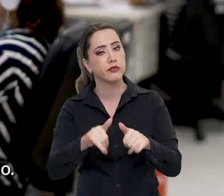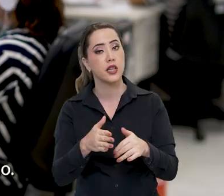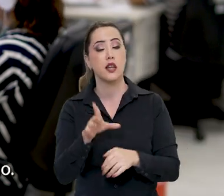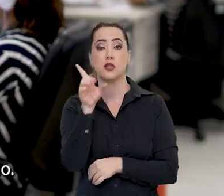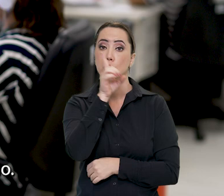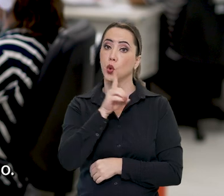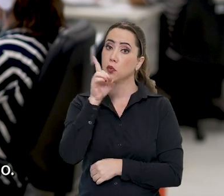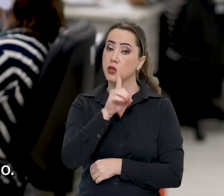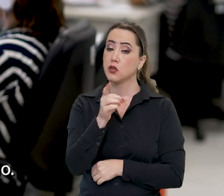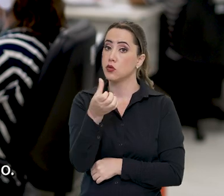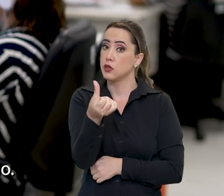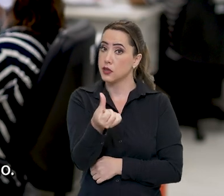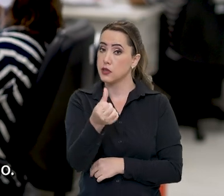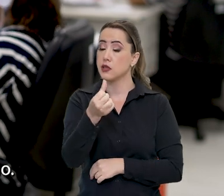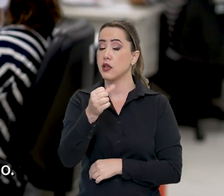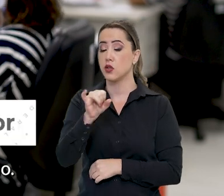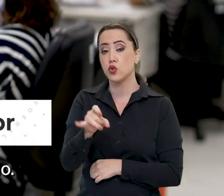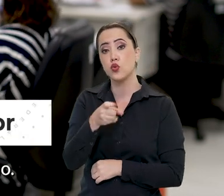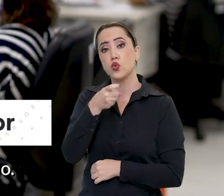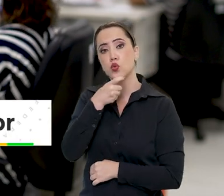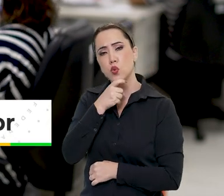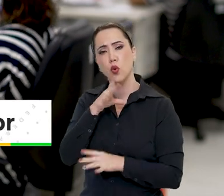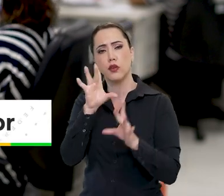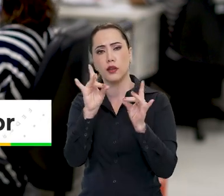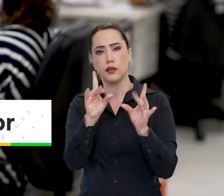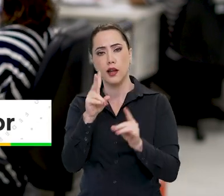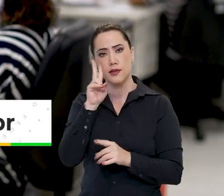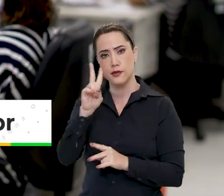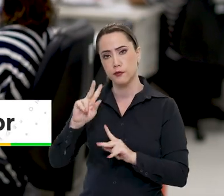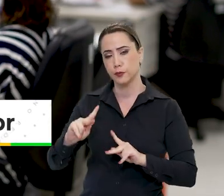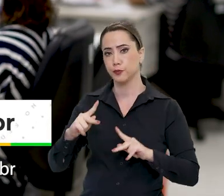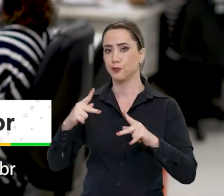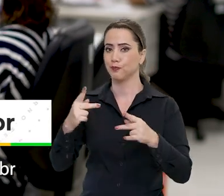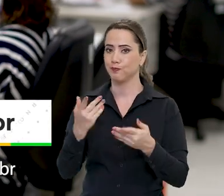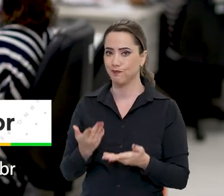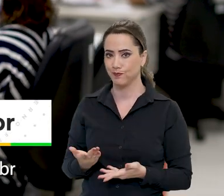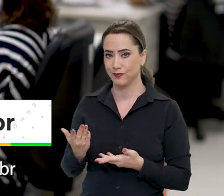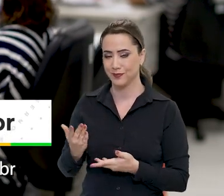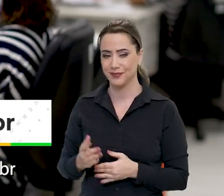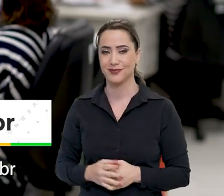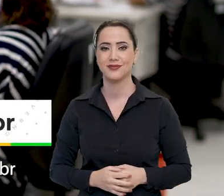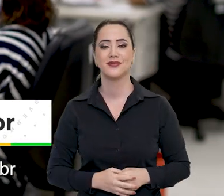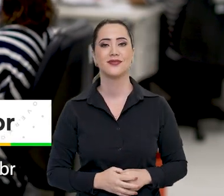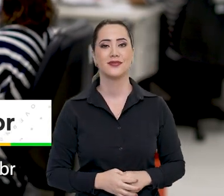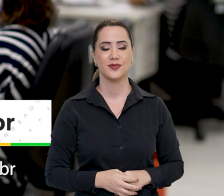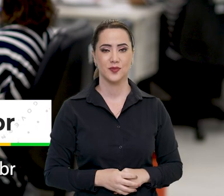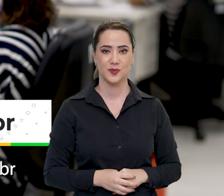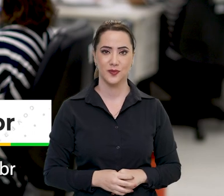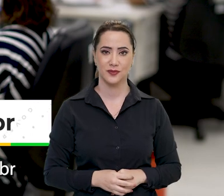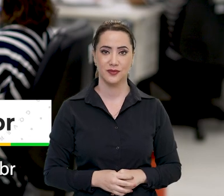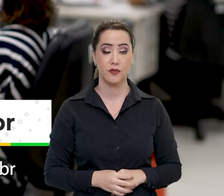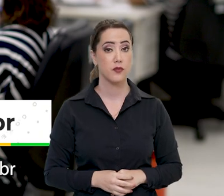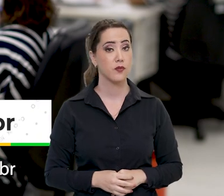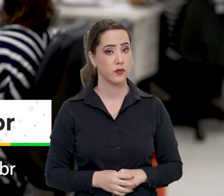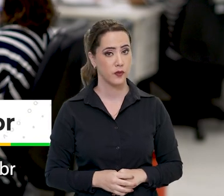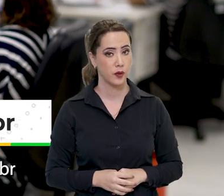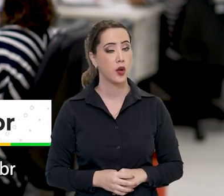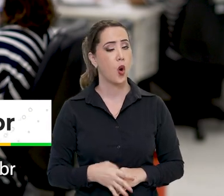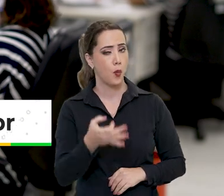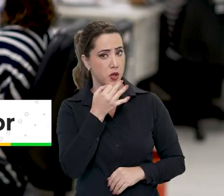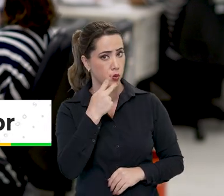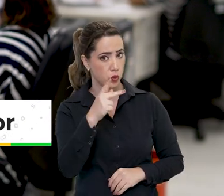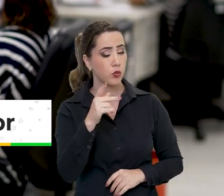encerra no domingo, dia 16 de julho. Para saber mais, acesse brasilparticipativo.presidencia.gov